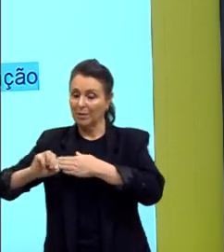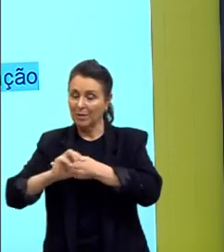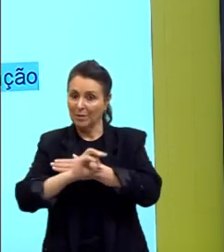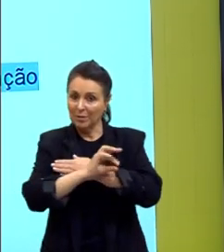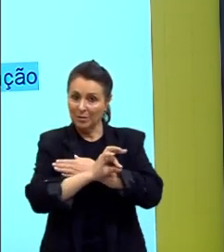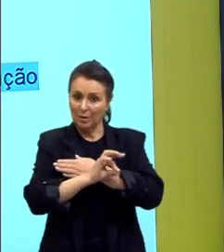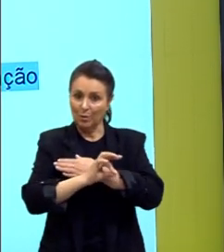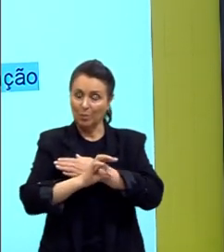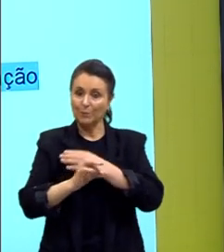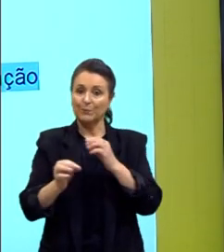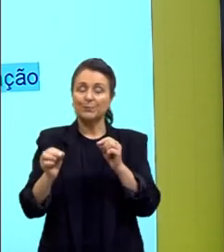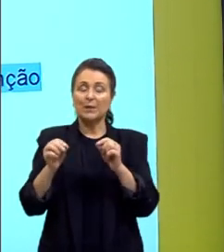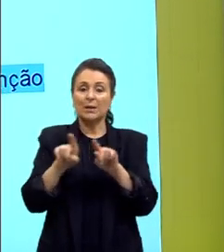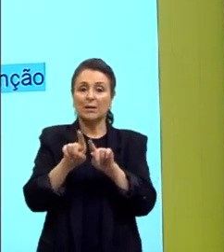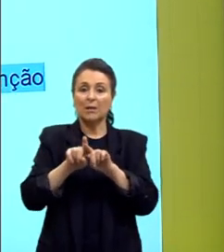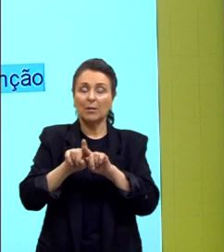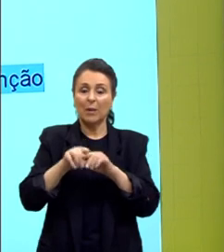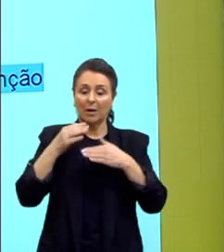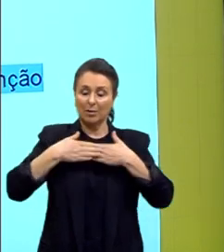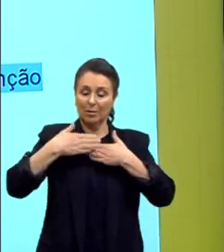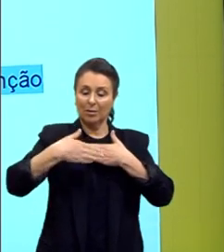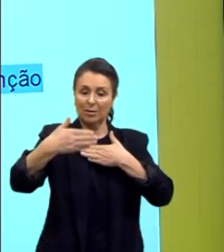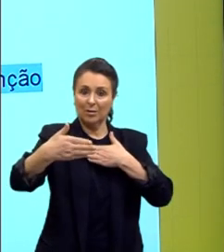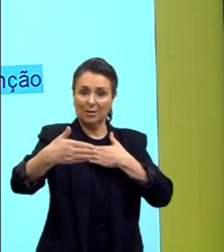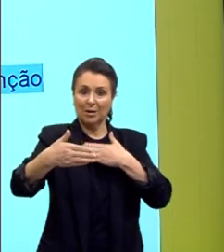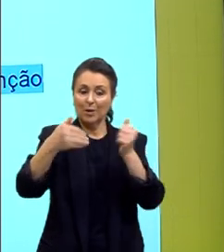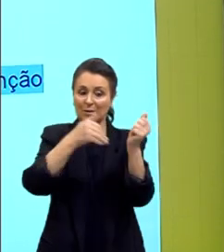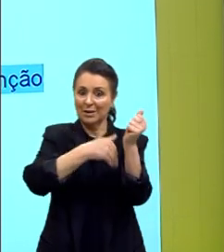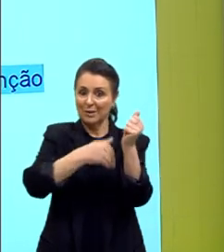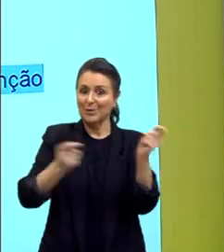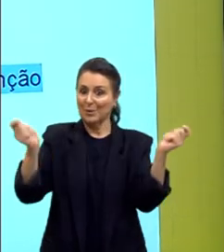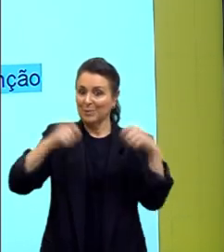e que esses são os segredos da competência 4,